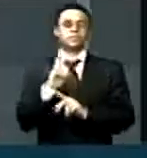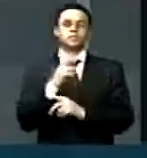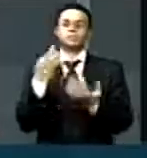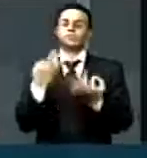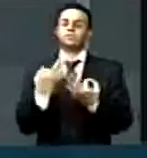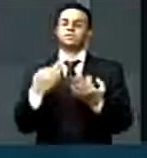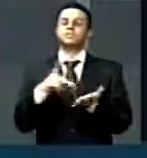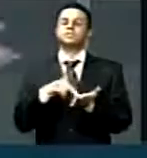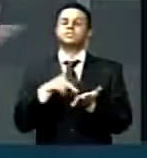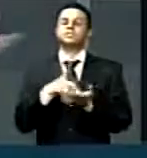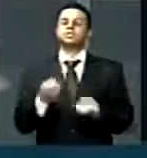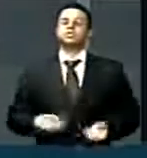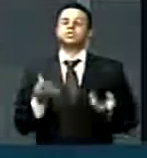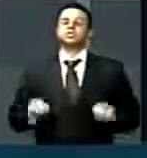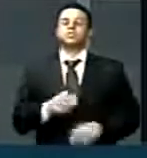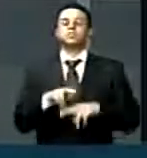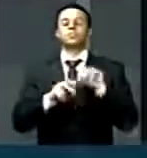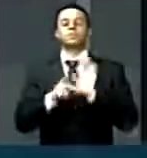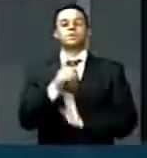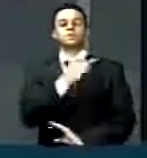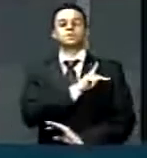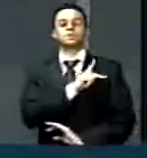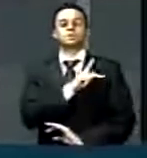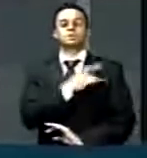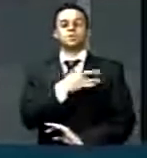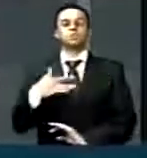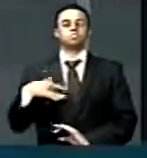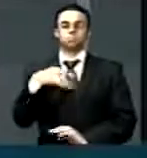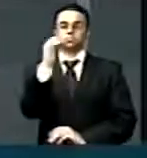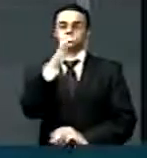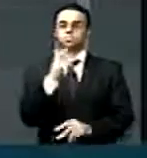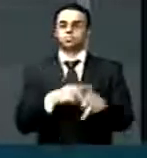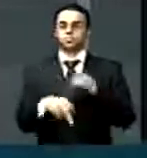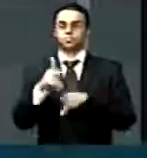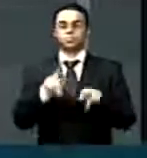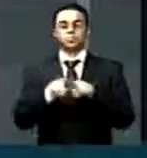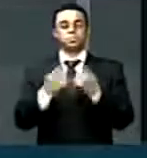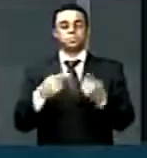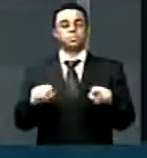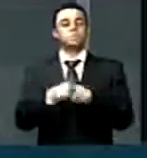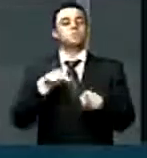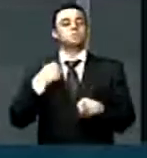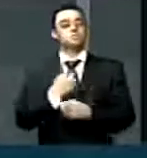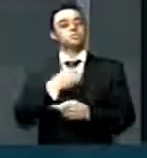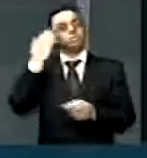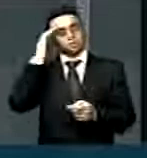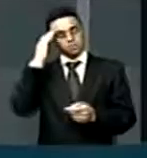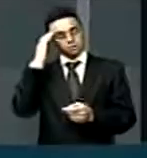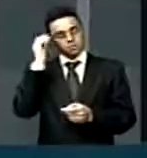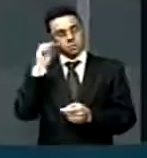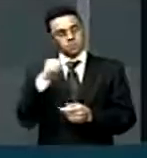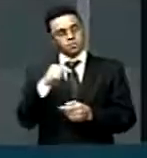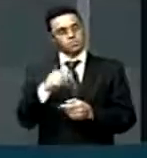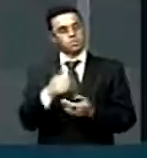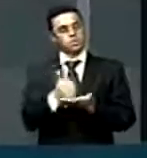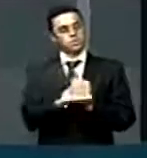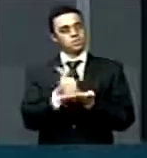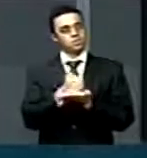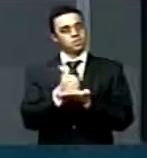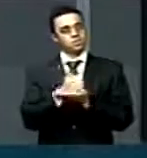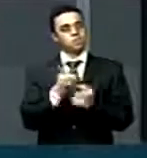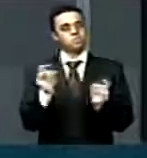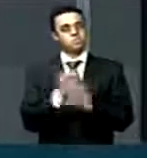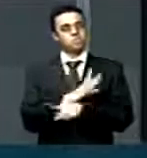gastos com saúde pública. E, finalmente, nós entendemos que esse conjunto de assistência farmacêutica integral